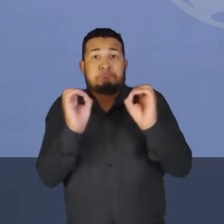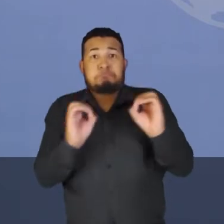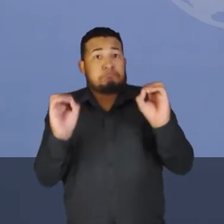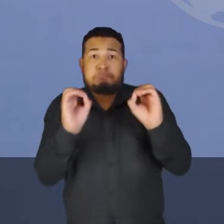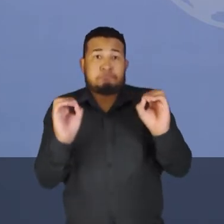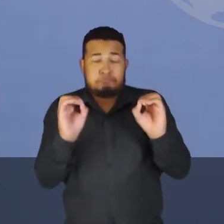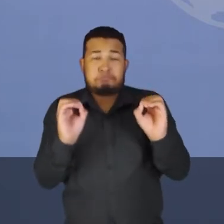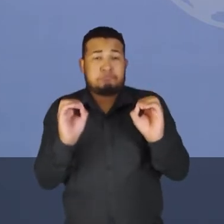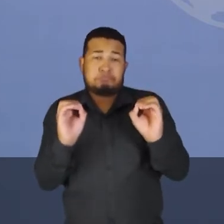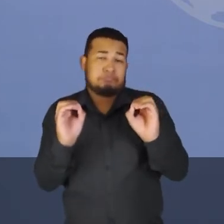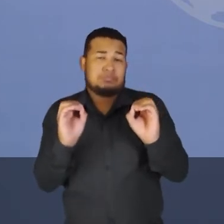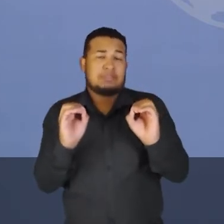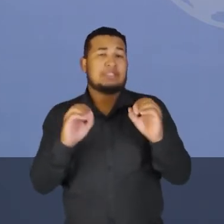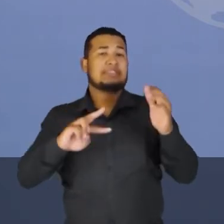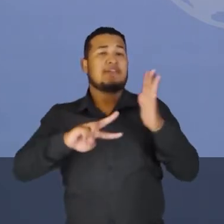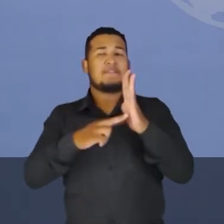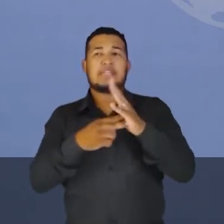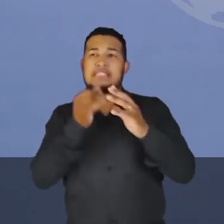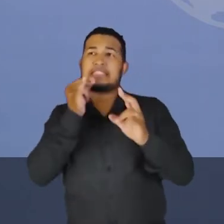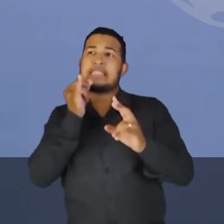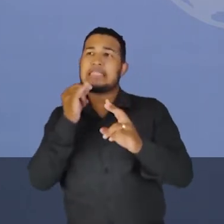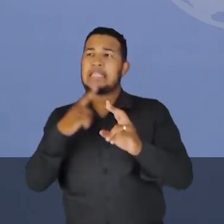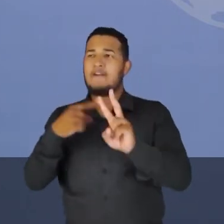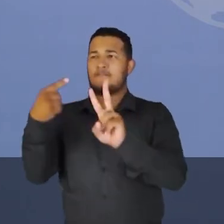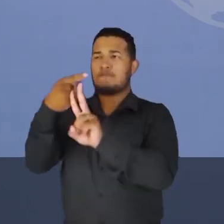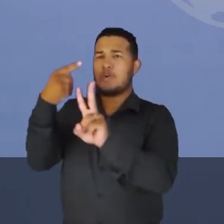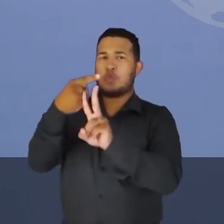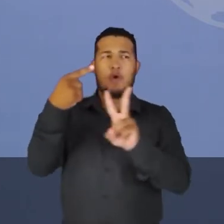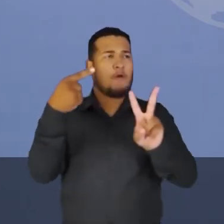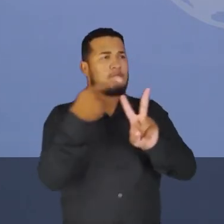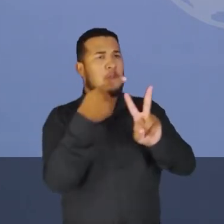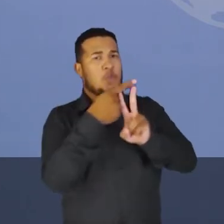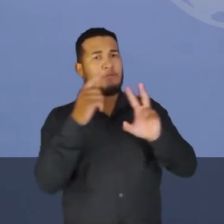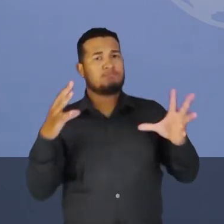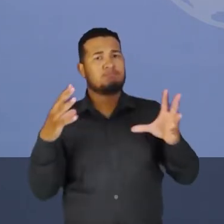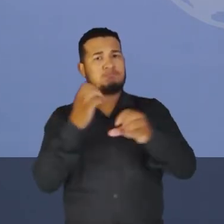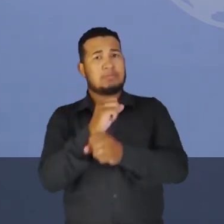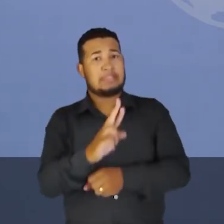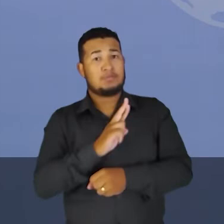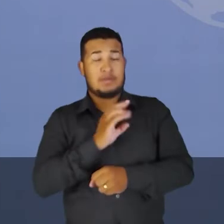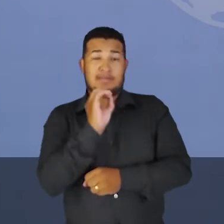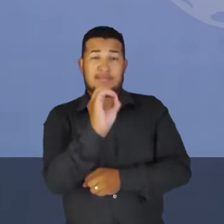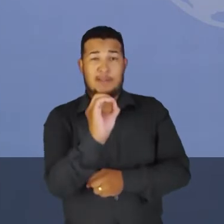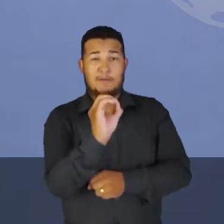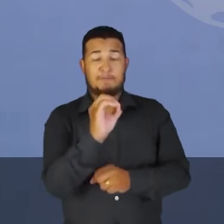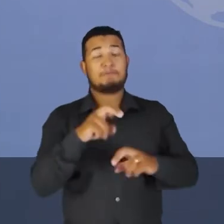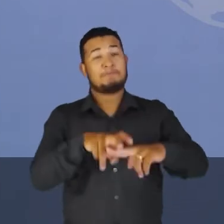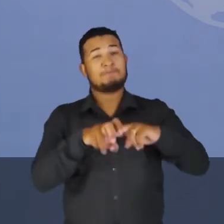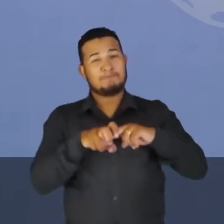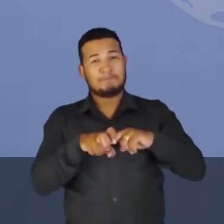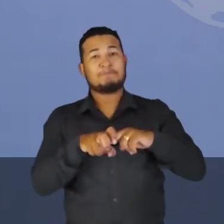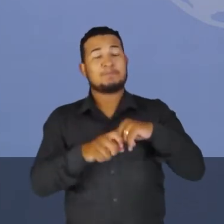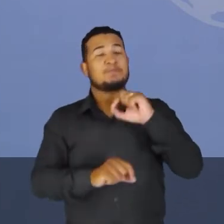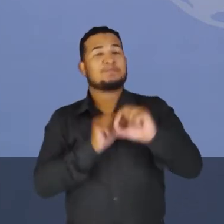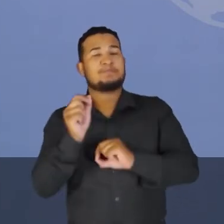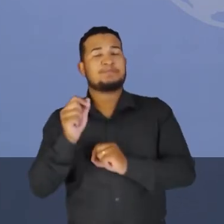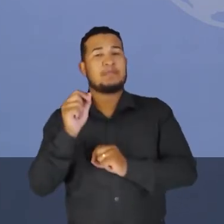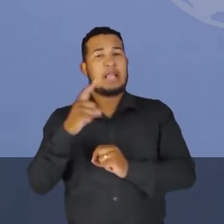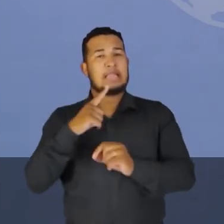Seria uma soma de vetores, daria uma resultante zero. Daí vem a ideia de que